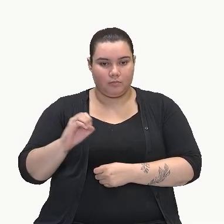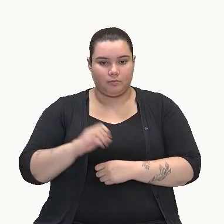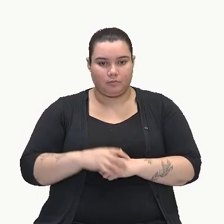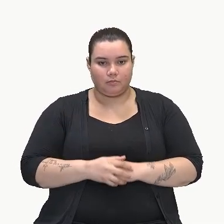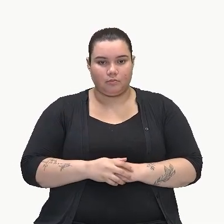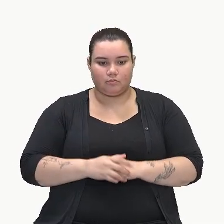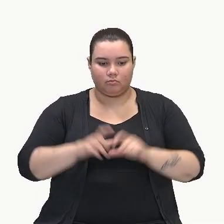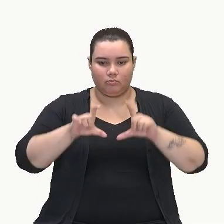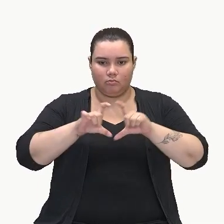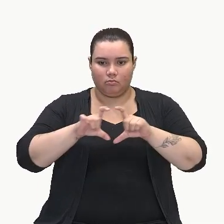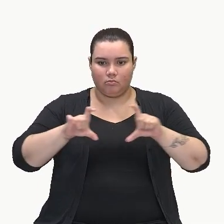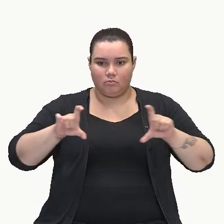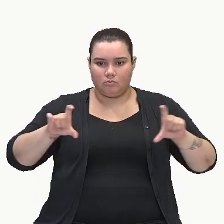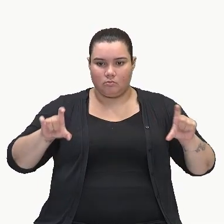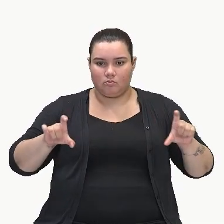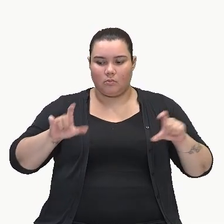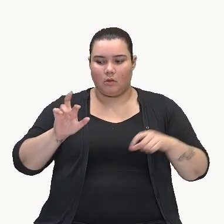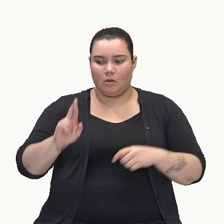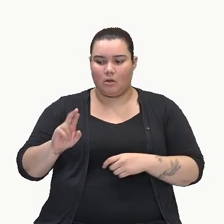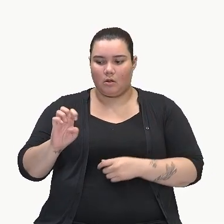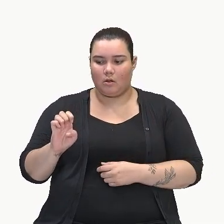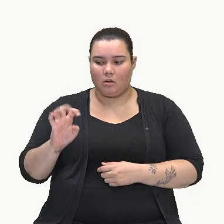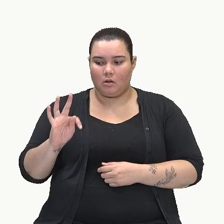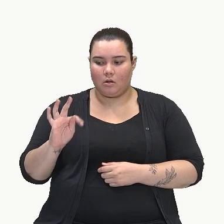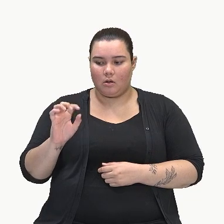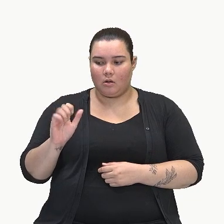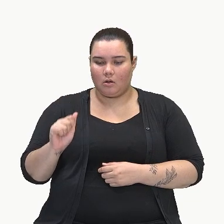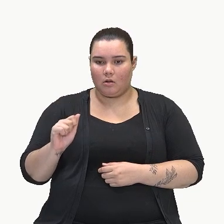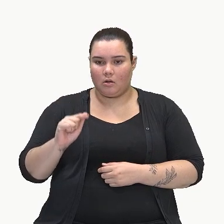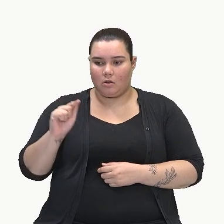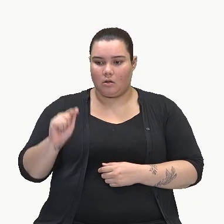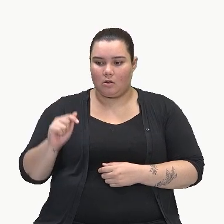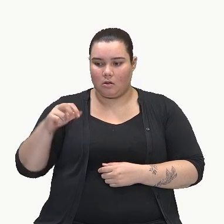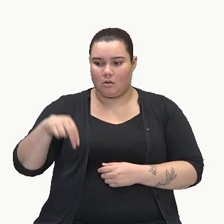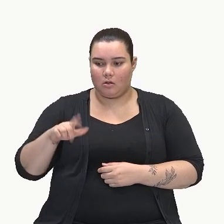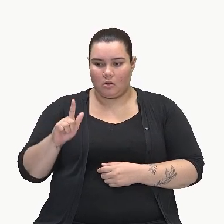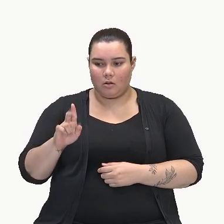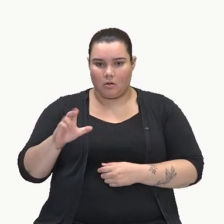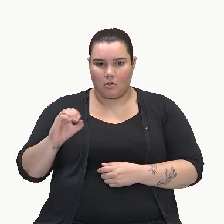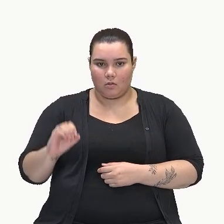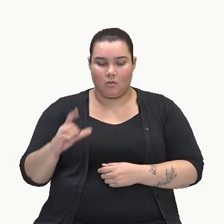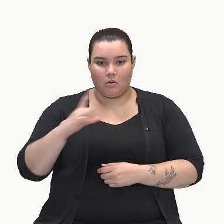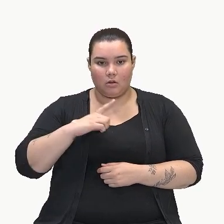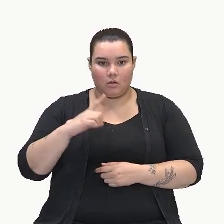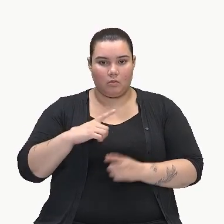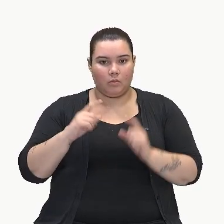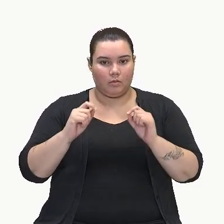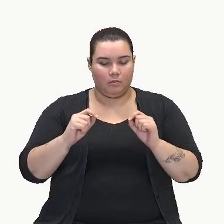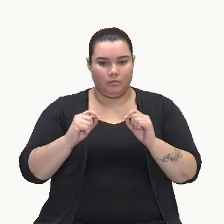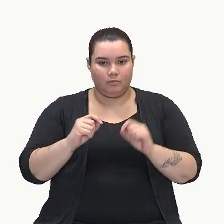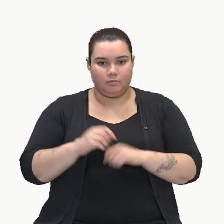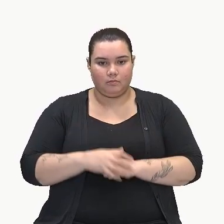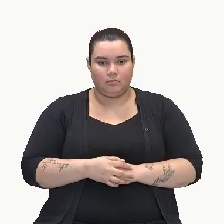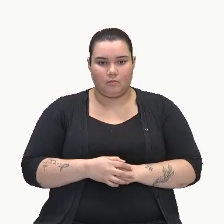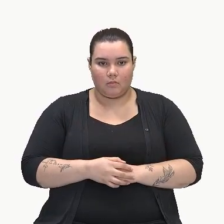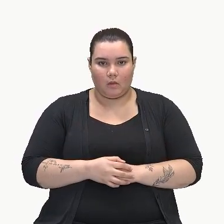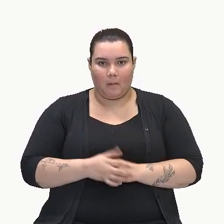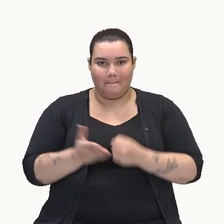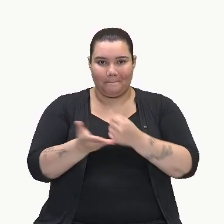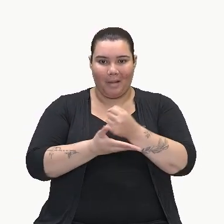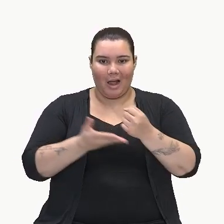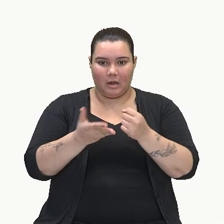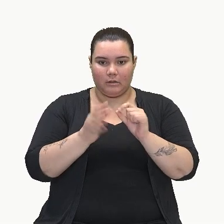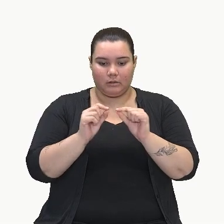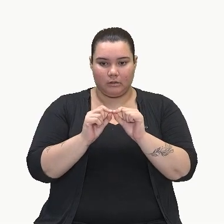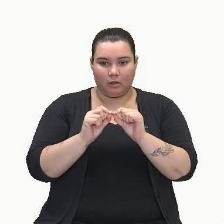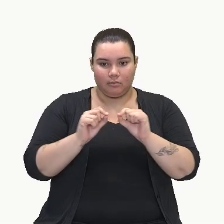nosso retângulo, ele possui, ó, de base ou de comprimento, ó, tudo isso aqui.